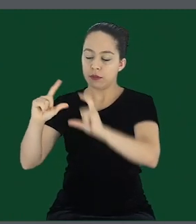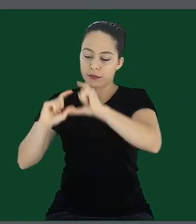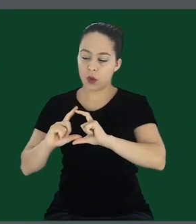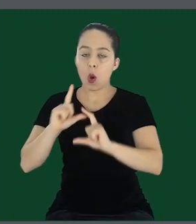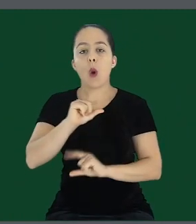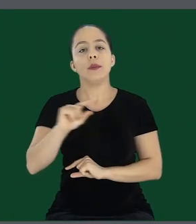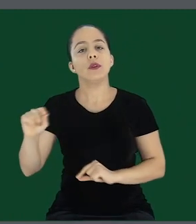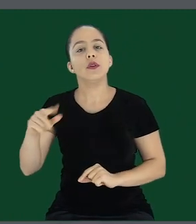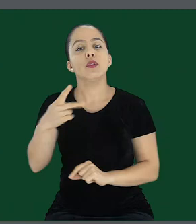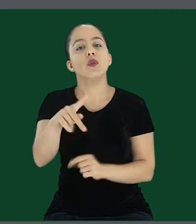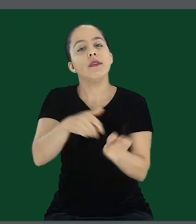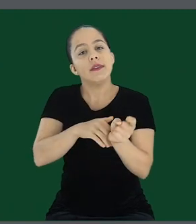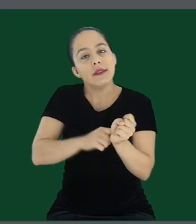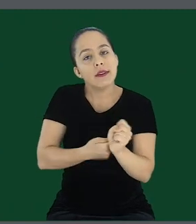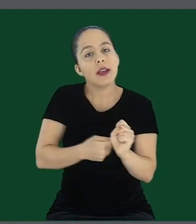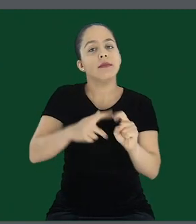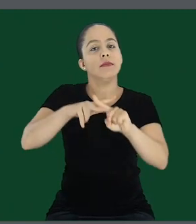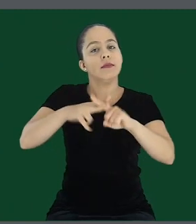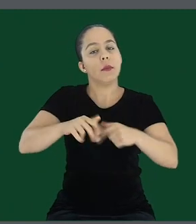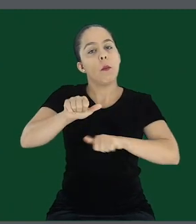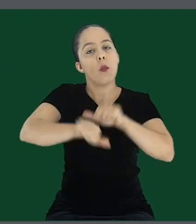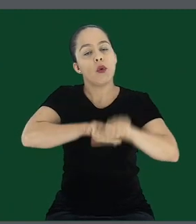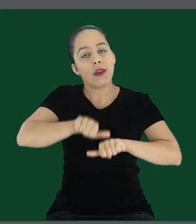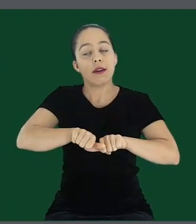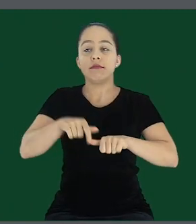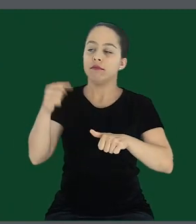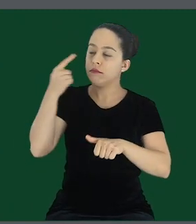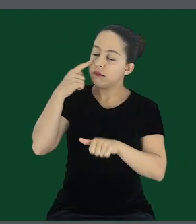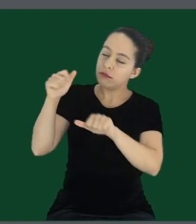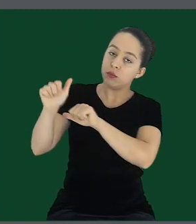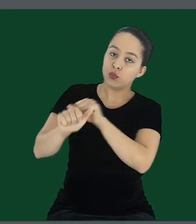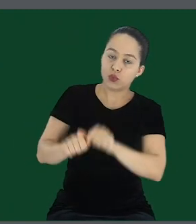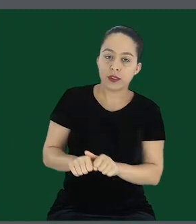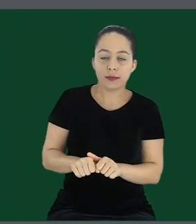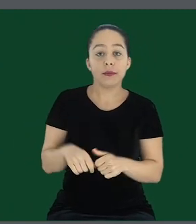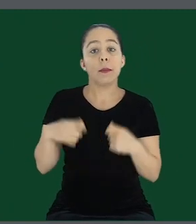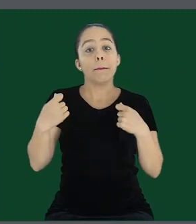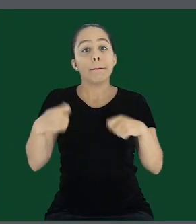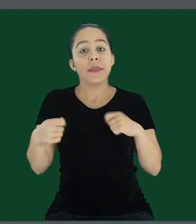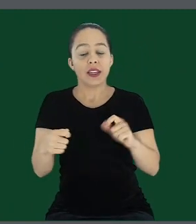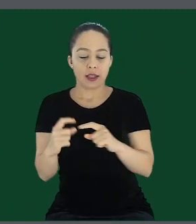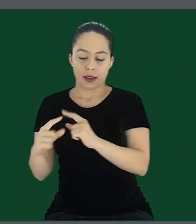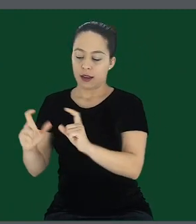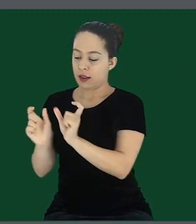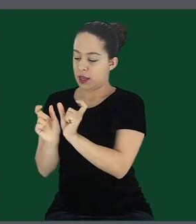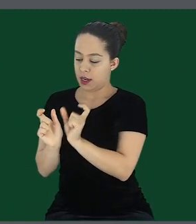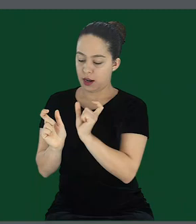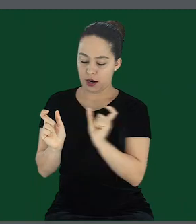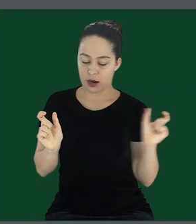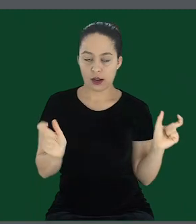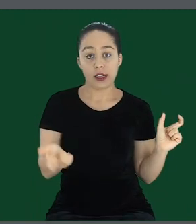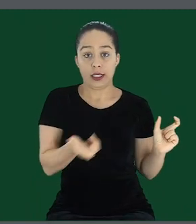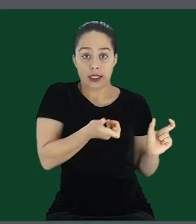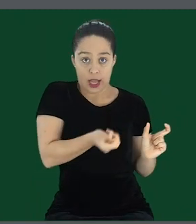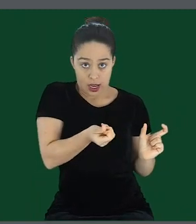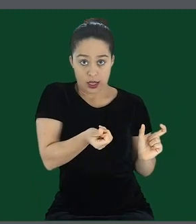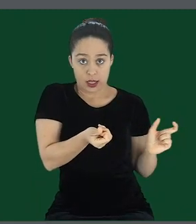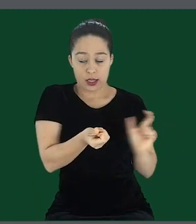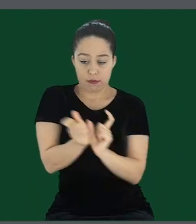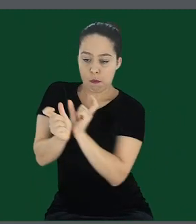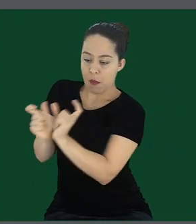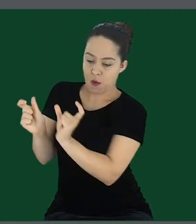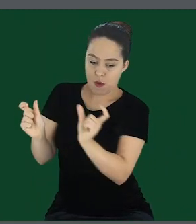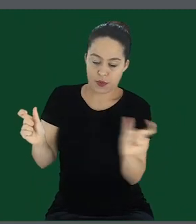para alterar sua senha e realizar a alteração de senha. Aqui vem as instruções, no mínimo 6